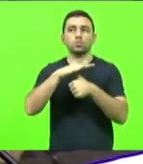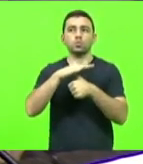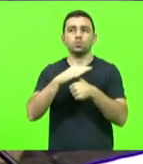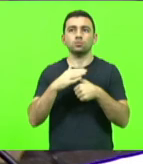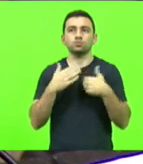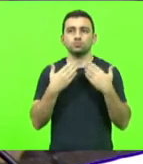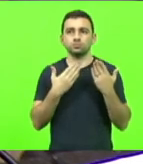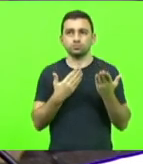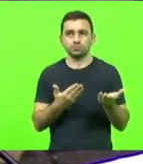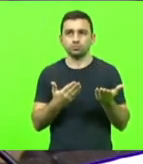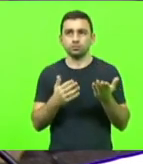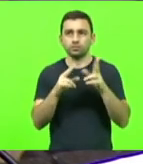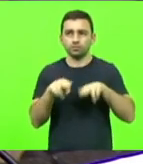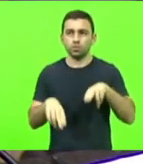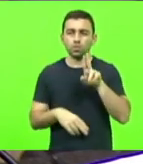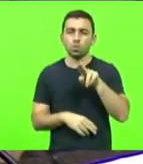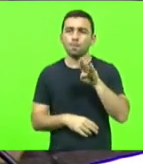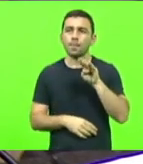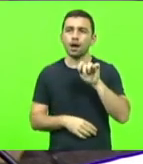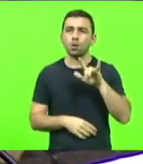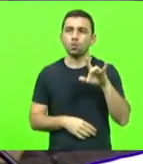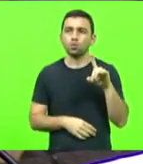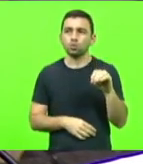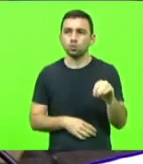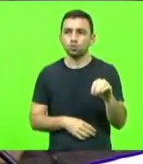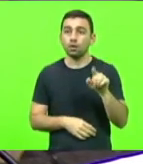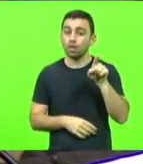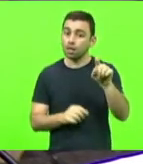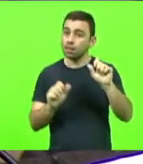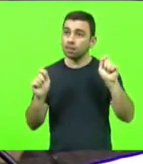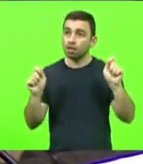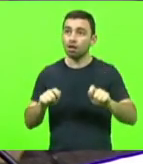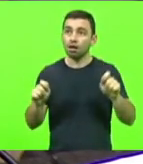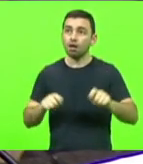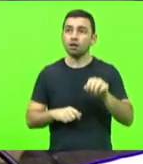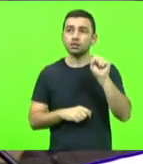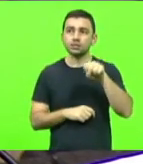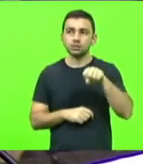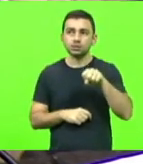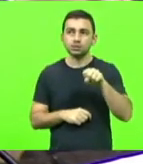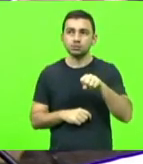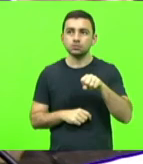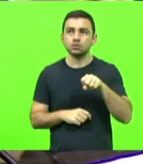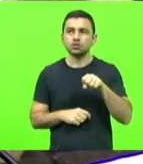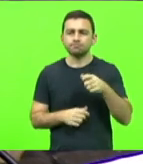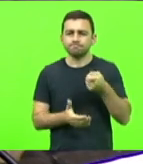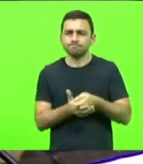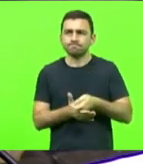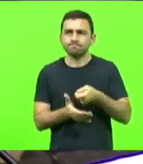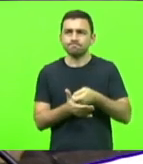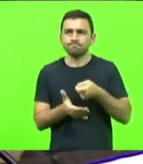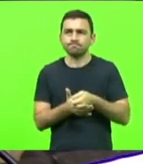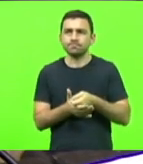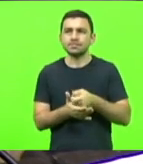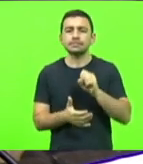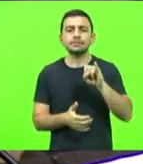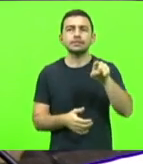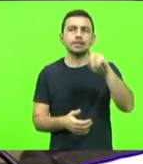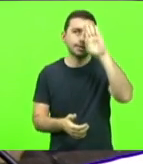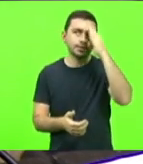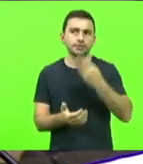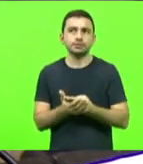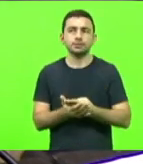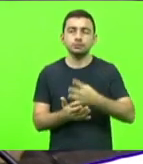Universidade Federal, o reitor Ubaldo que poderia sim estar agindo com mais vigor se acreditasse no retorno